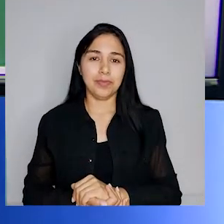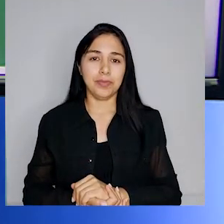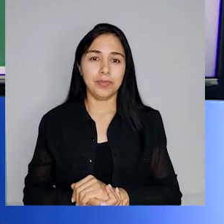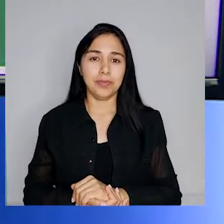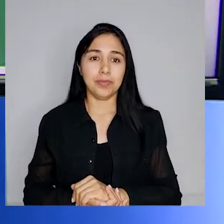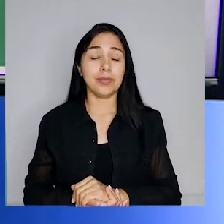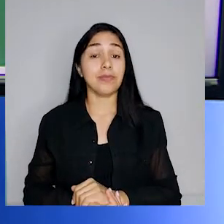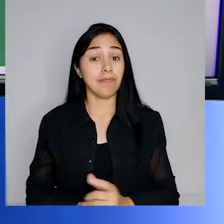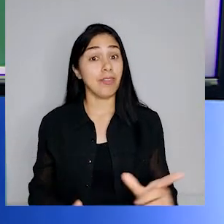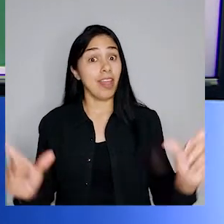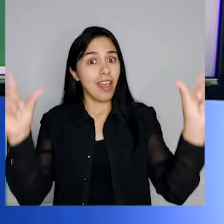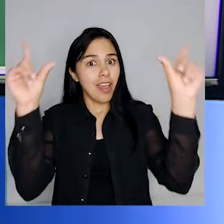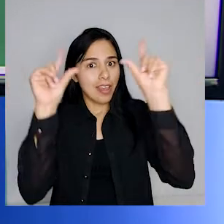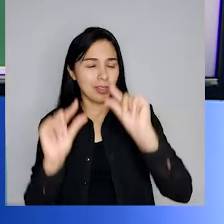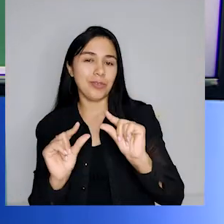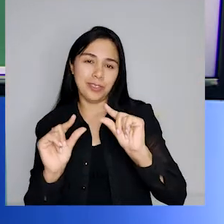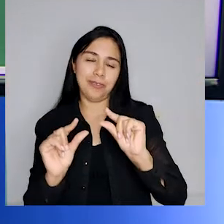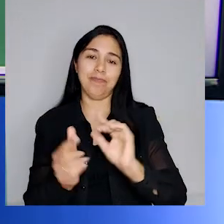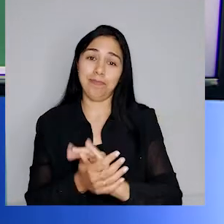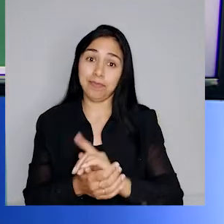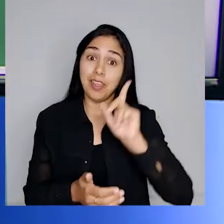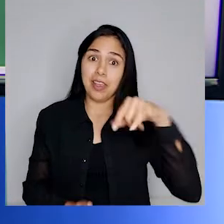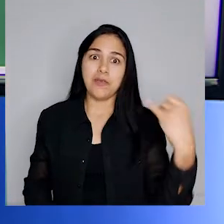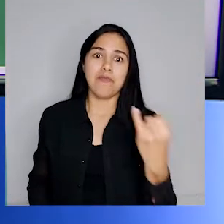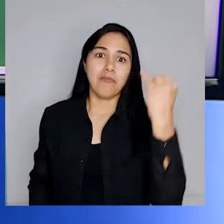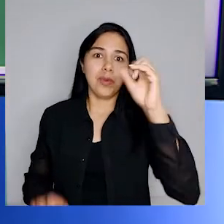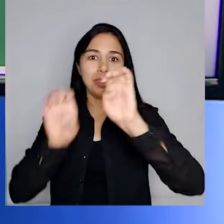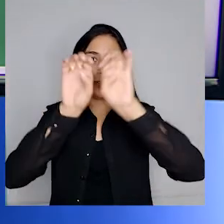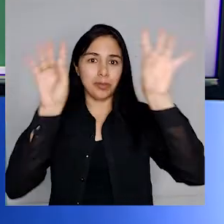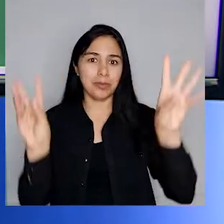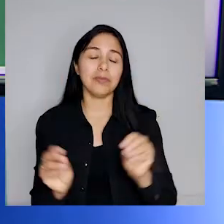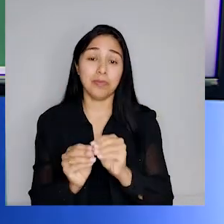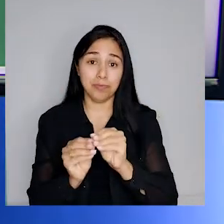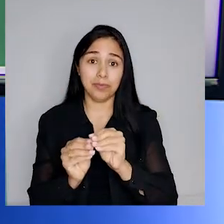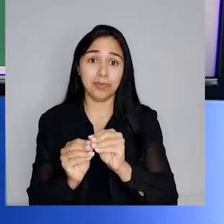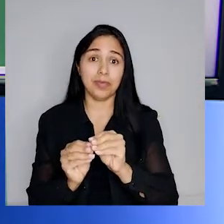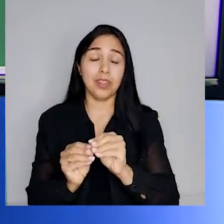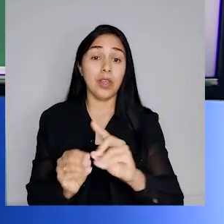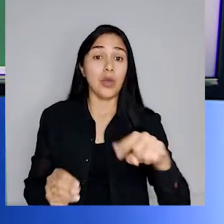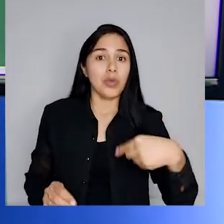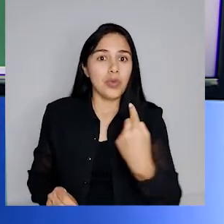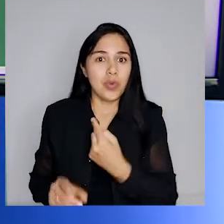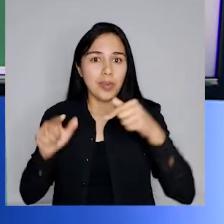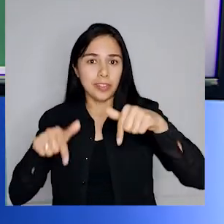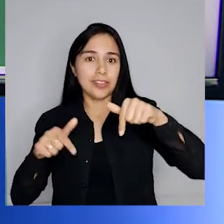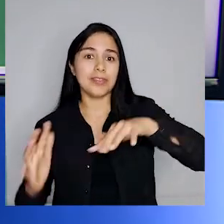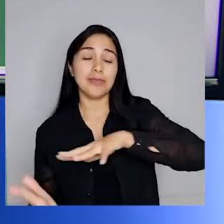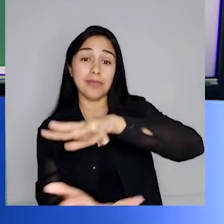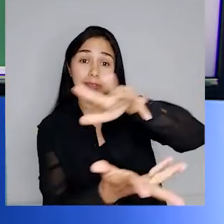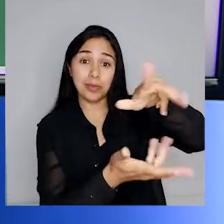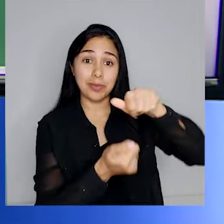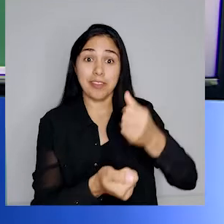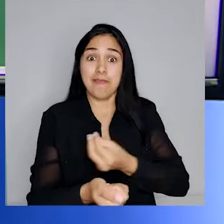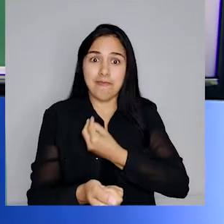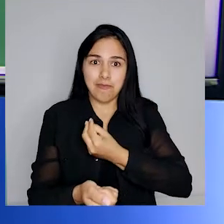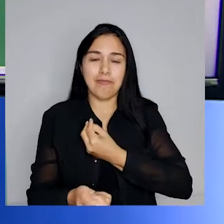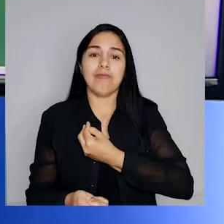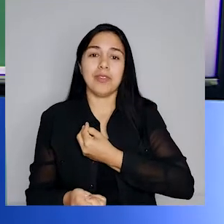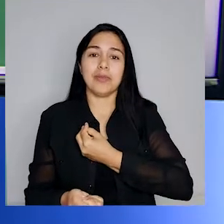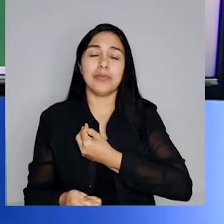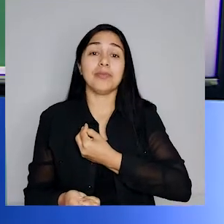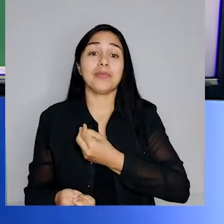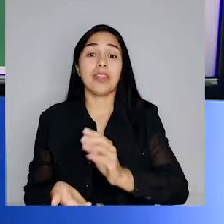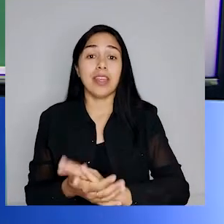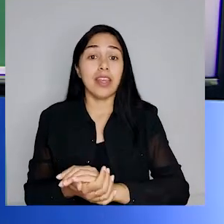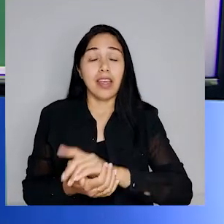Reduzir nossa pegada ecológica. A marca que deixamos o planeta ao viver e consumir. O consumismo é